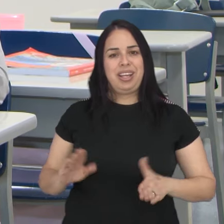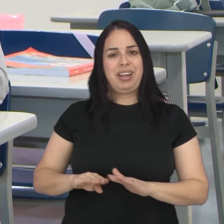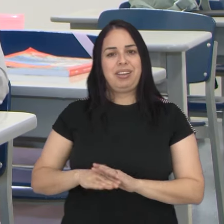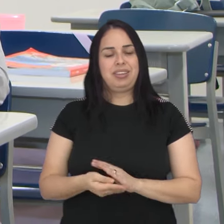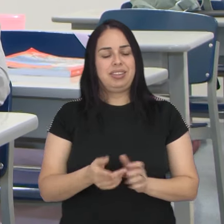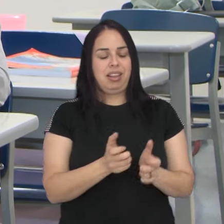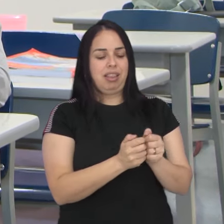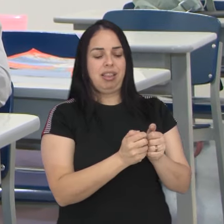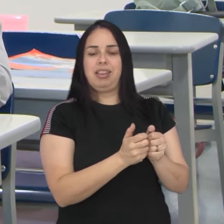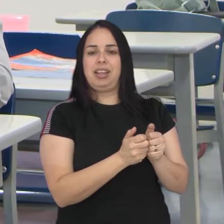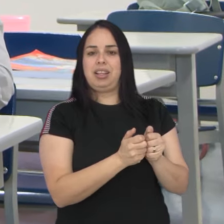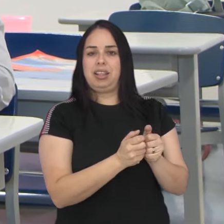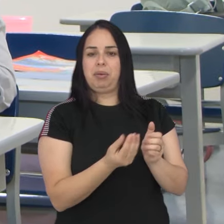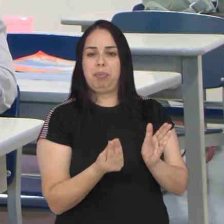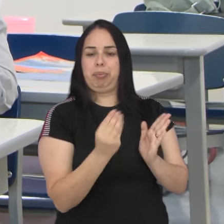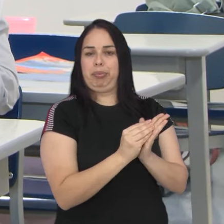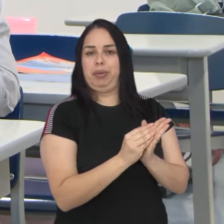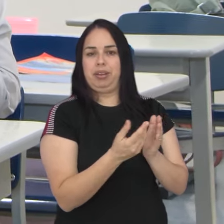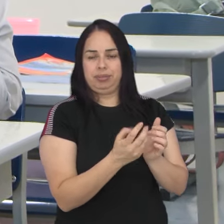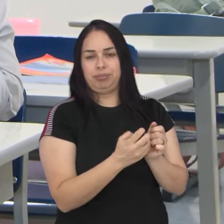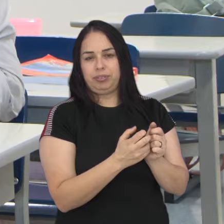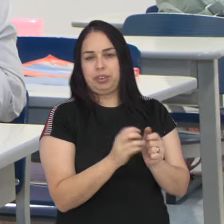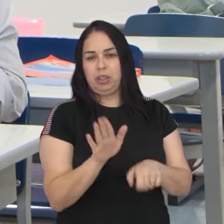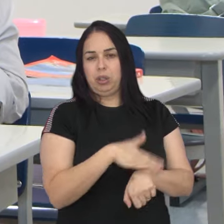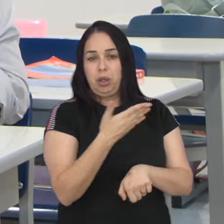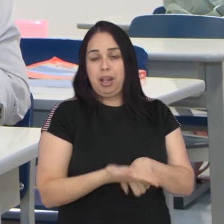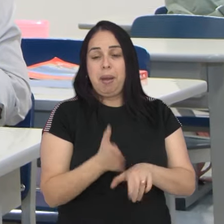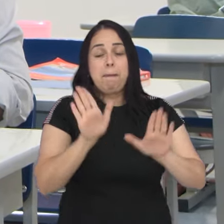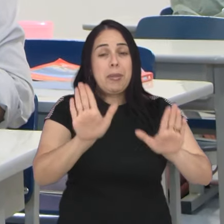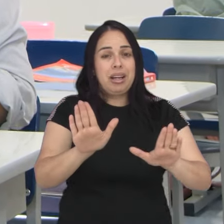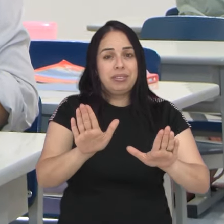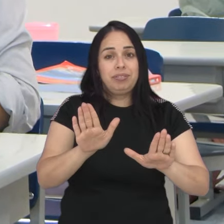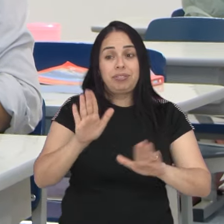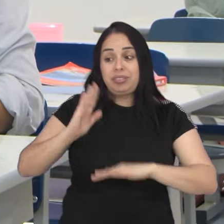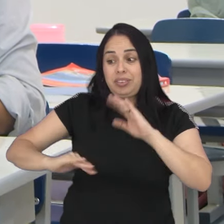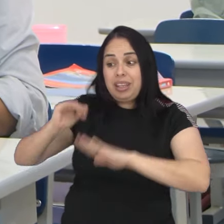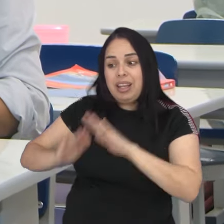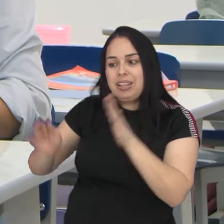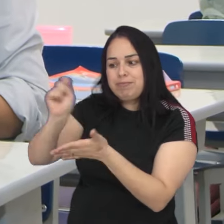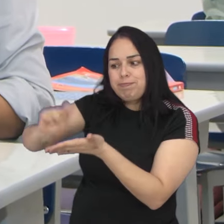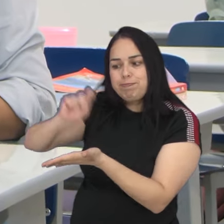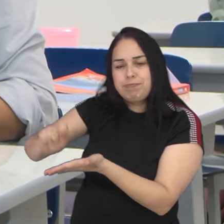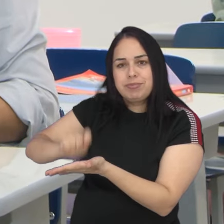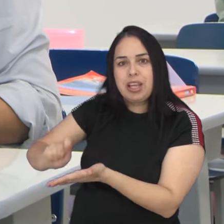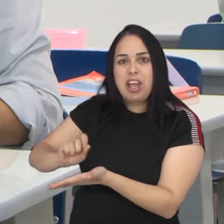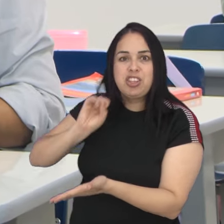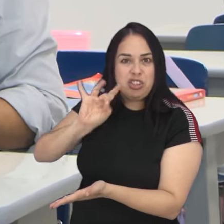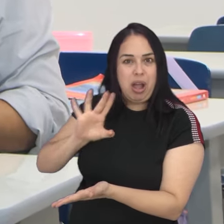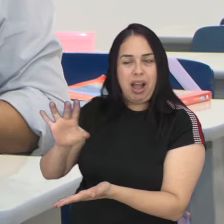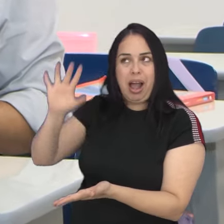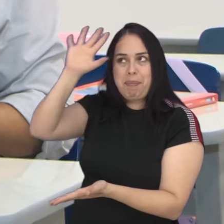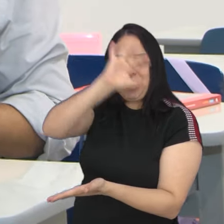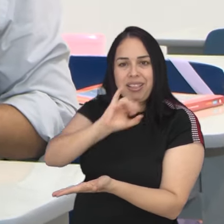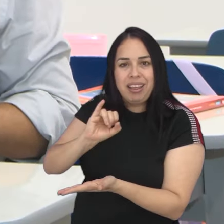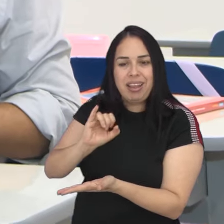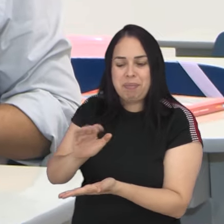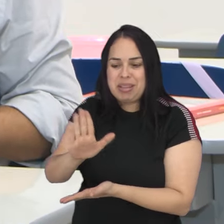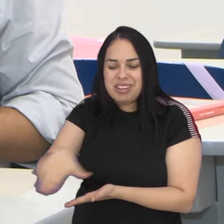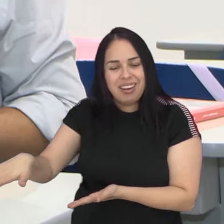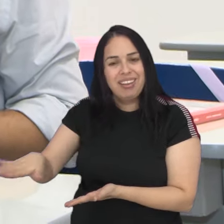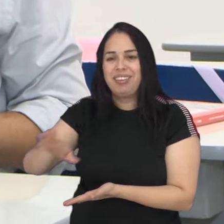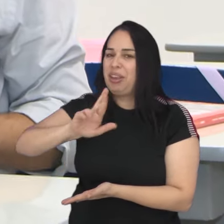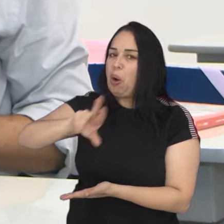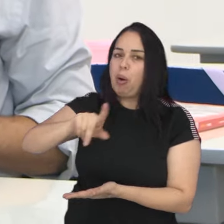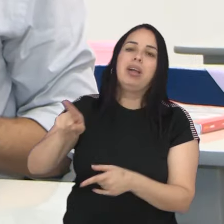comum a gente anotar alguma coisa no celular durante o dia. Mas olha só, a prática da escrita não é importante só para as